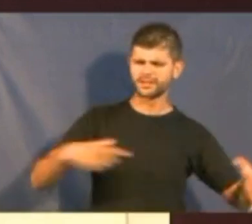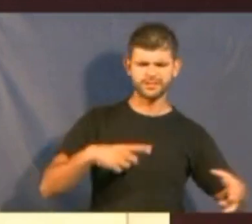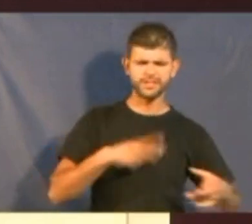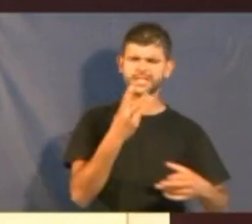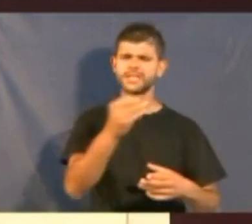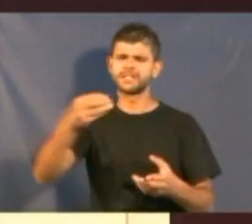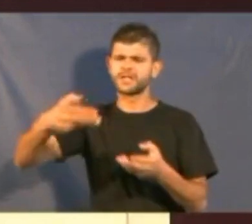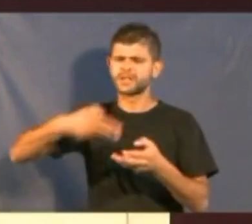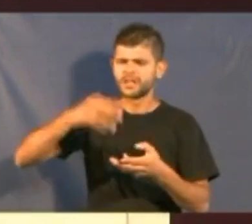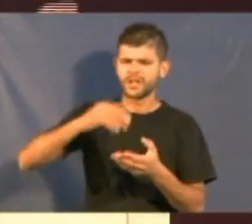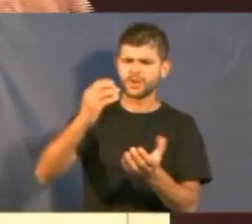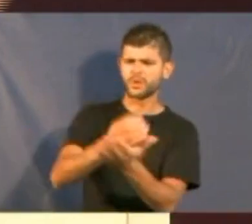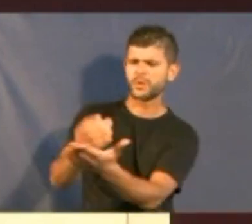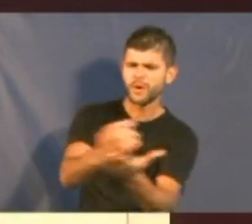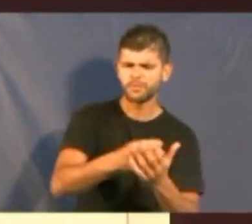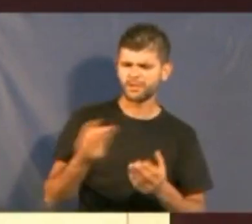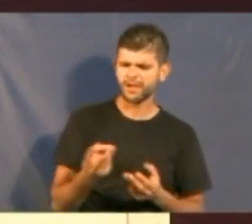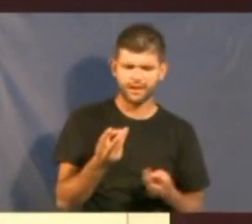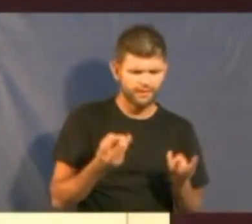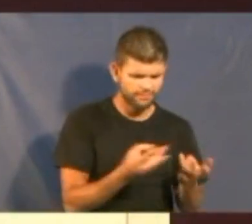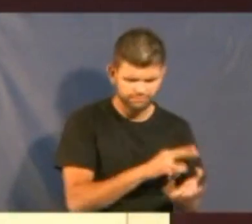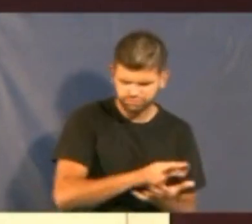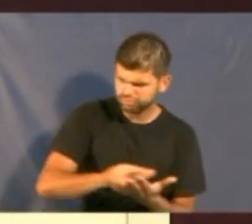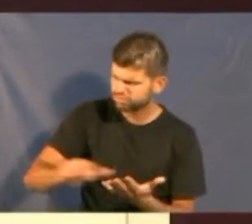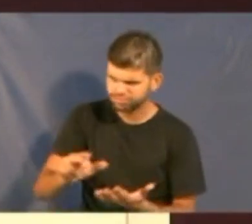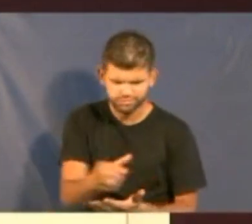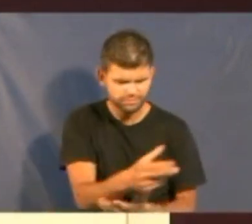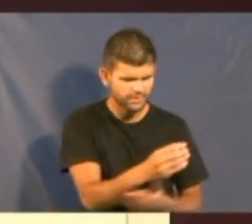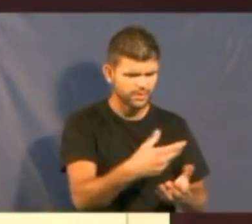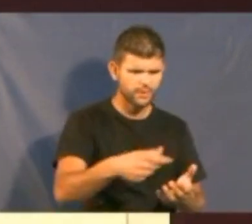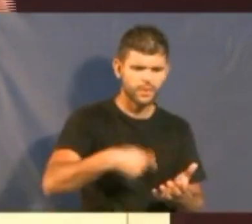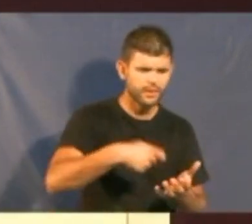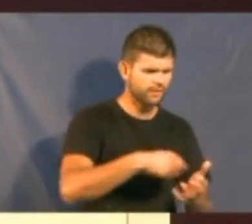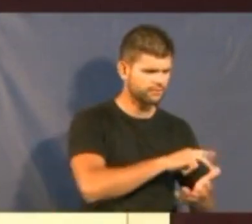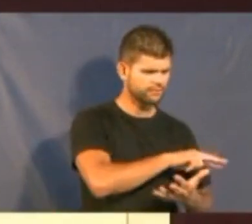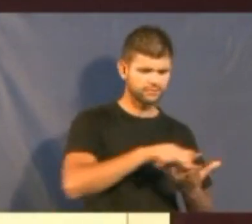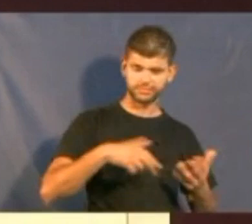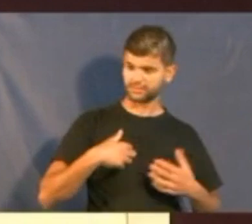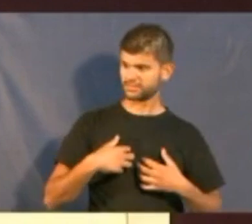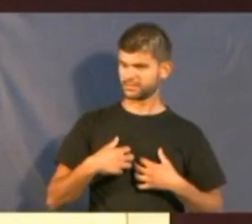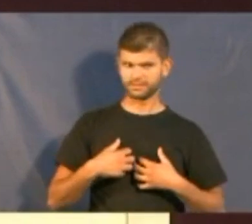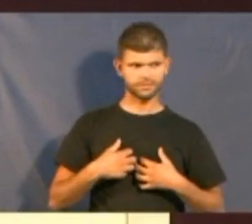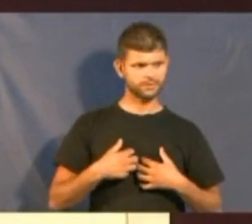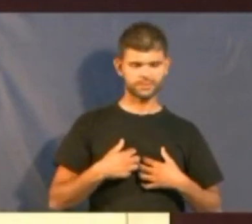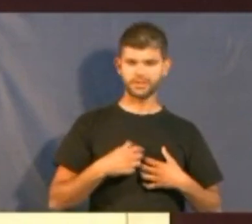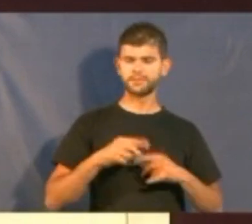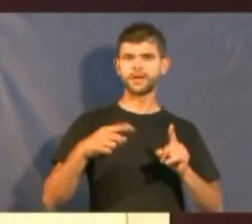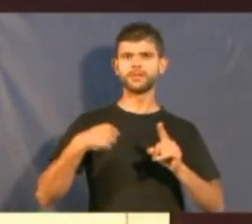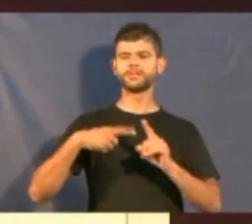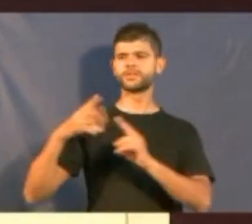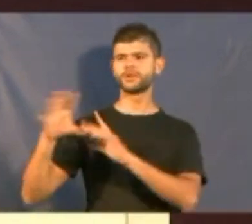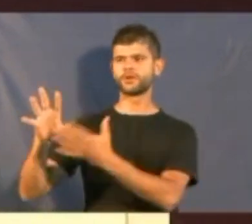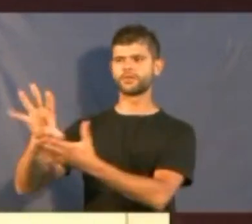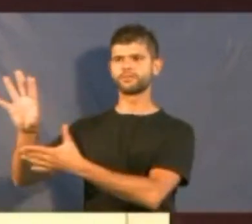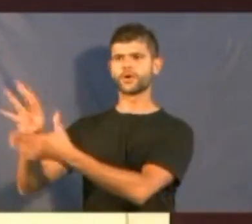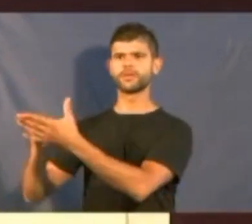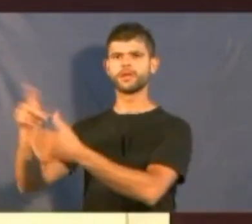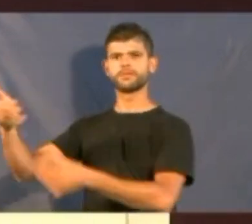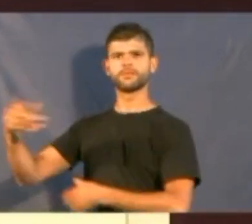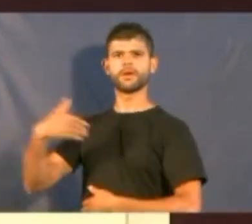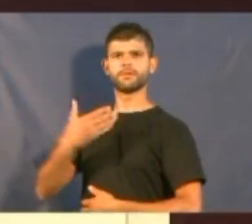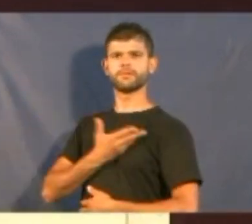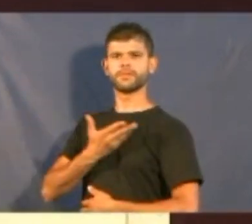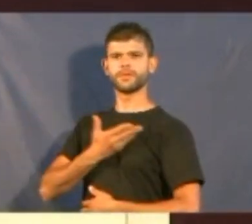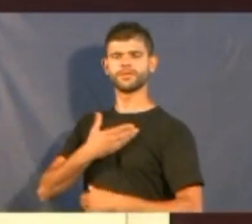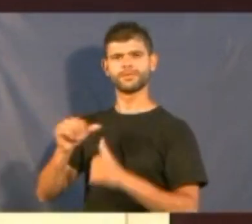200 copos. E eu não sabia por onde começar nem terminar. Mas eu tinha o modelo do meu amigo e dela, que fez um estudo de